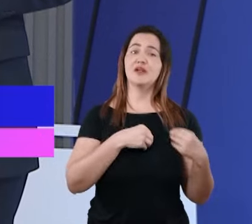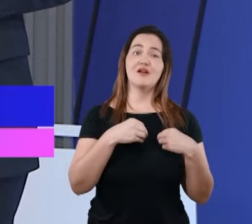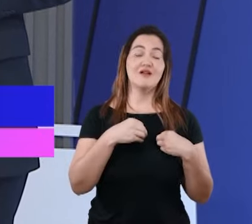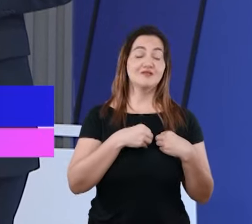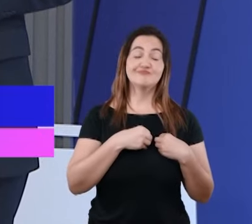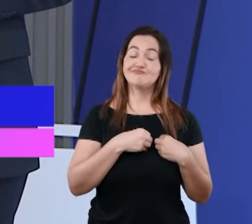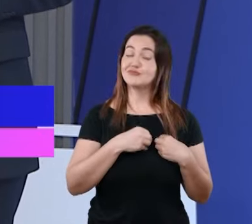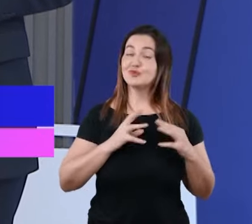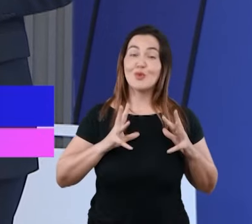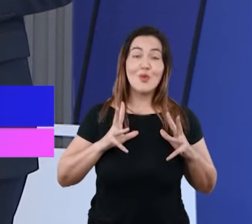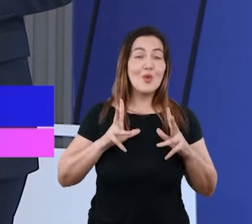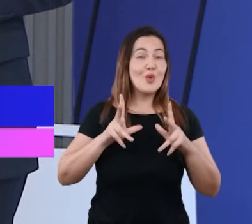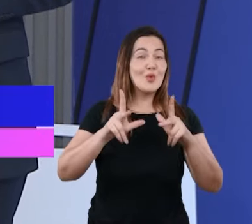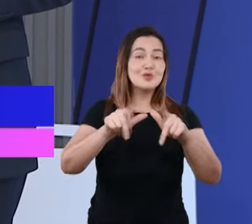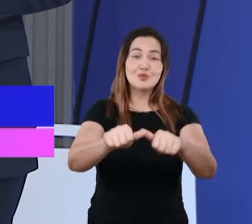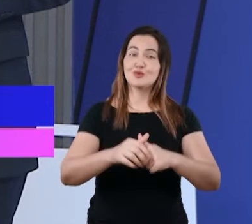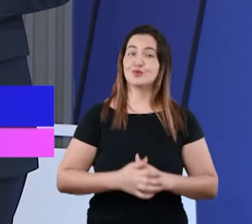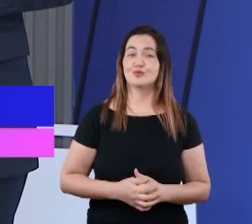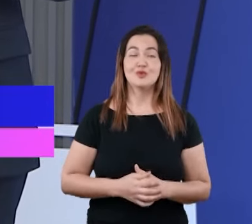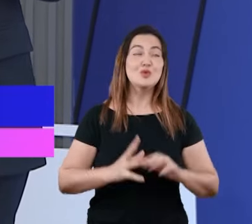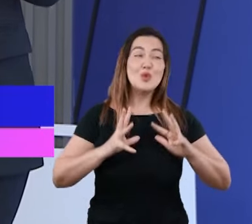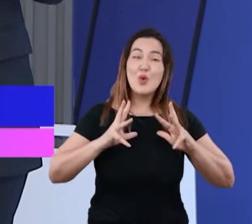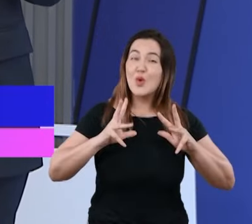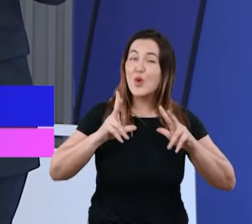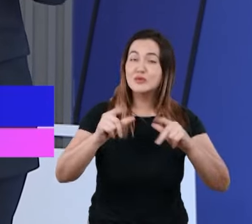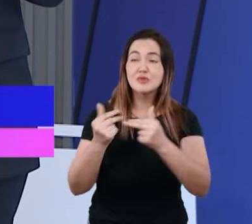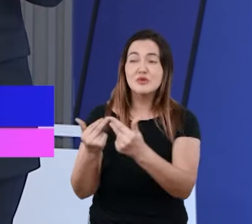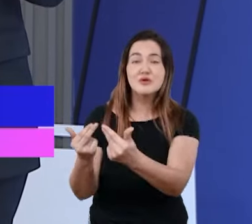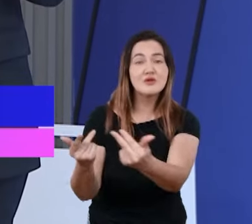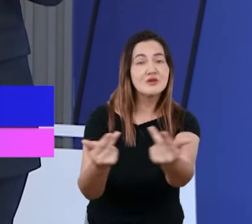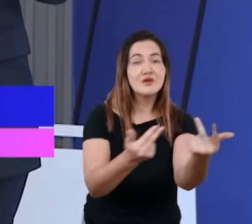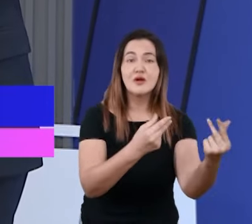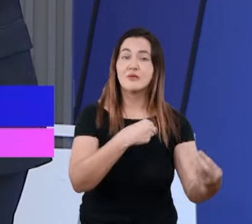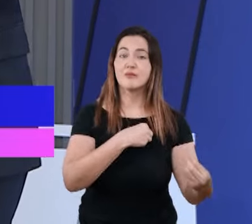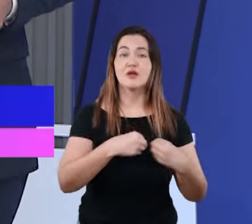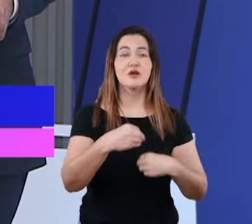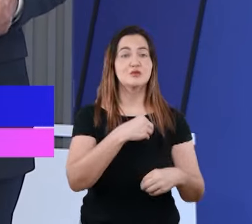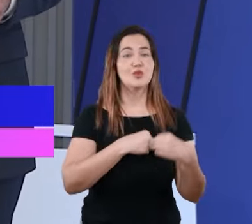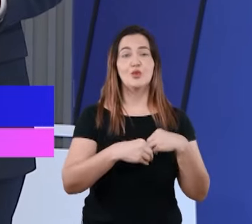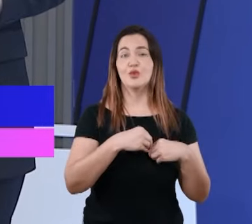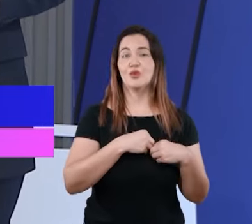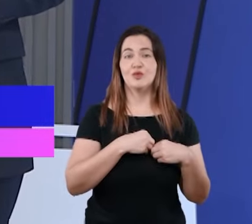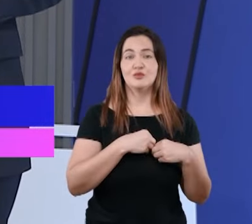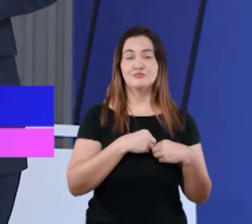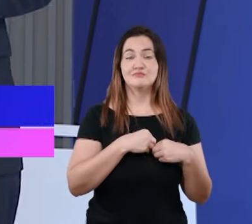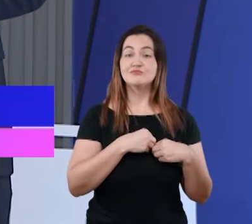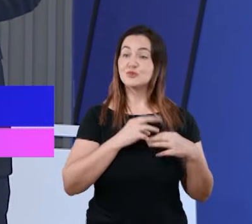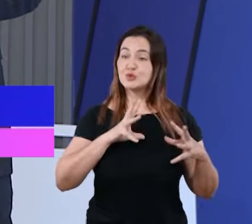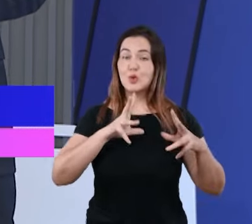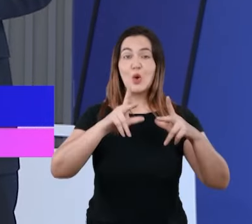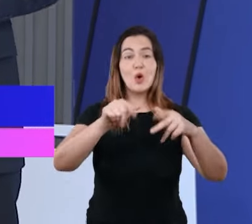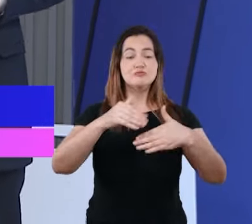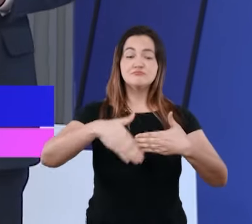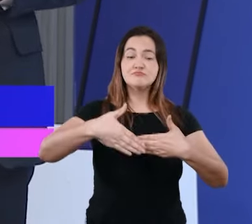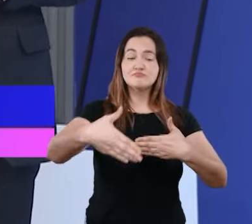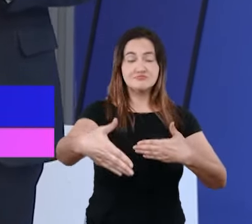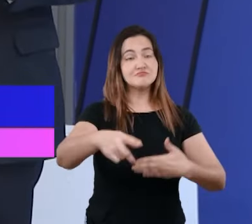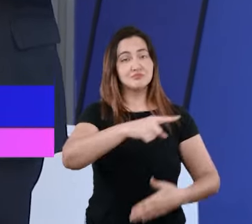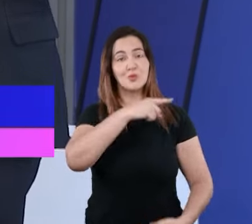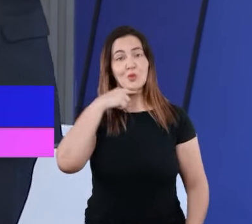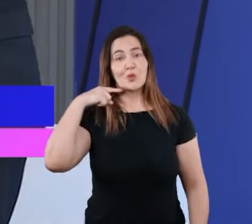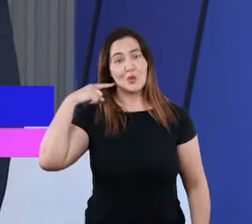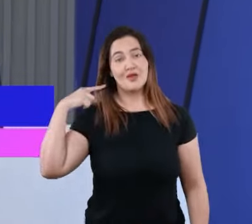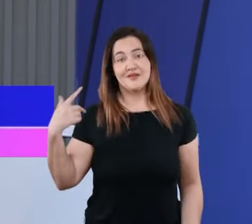é a morte. Todos que pecam merecem morrer. Esse é o primeiro ponto que